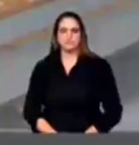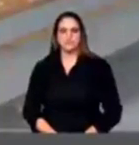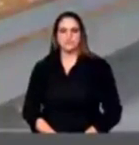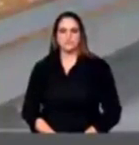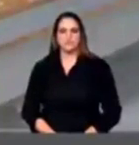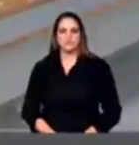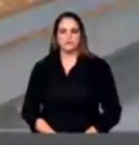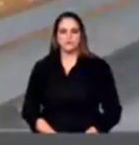Última estreia.